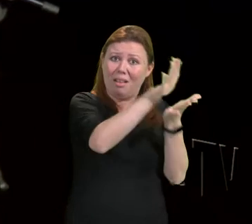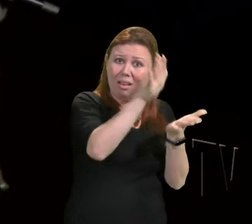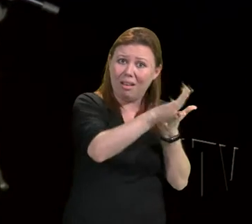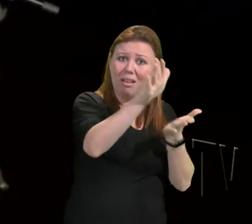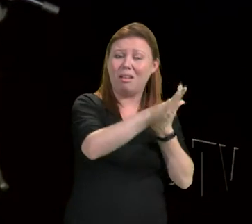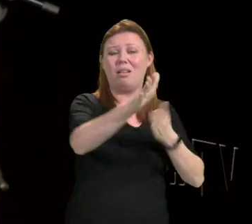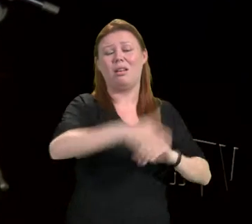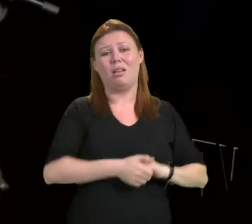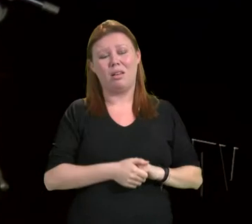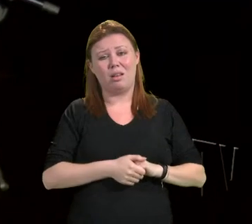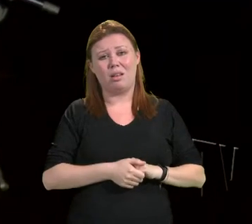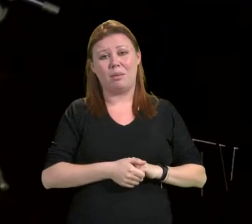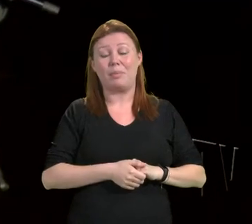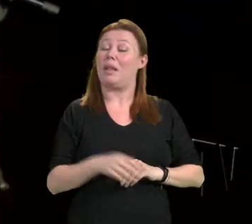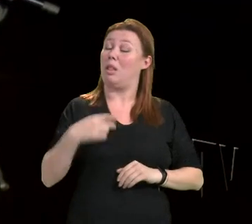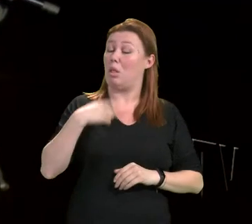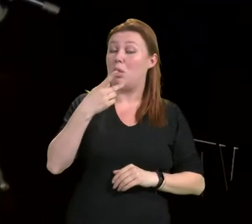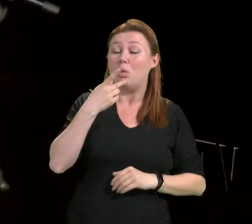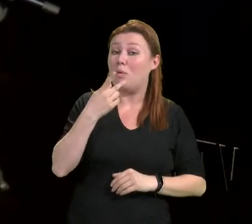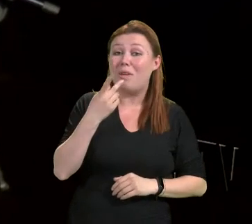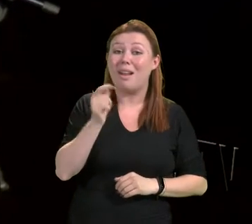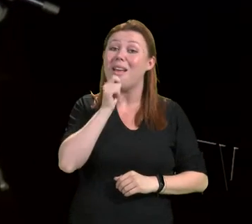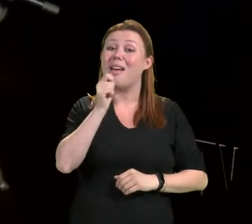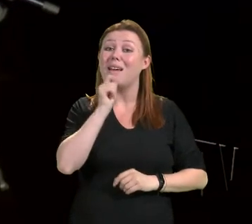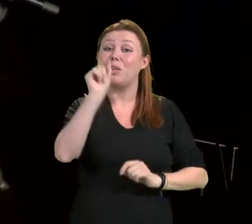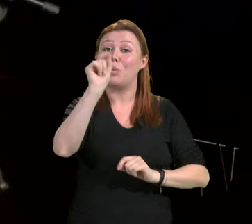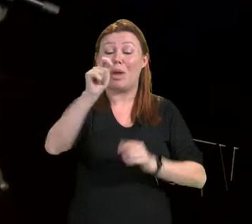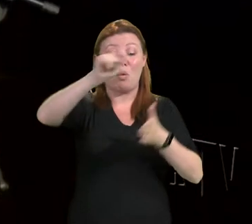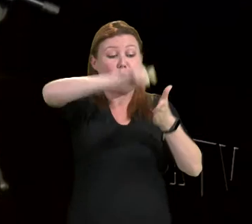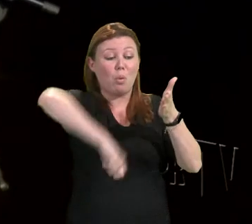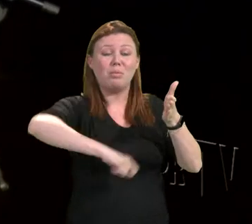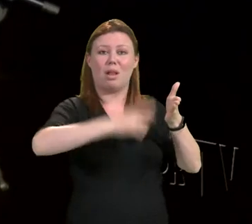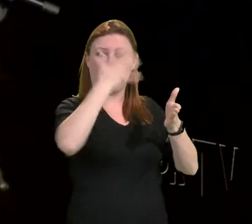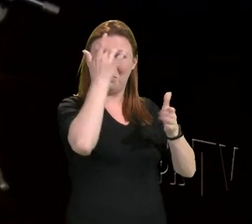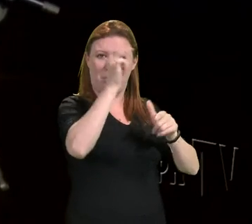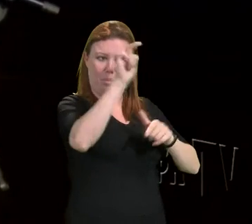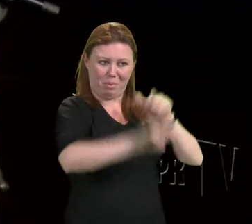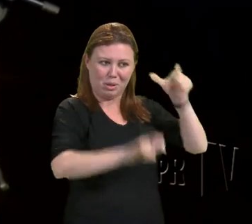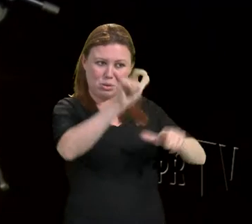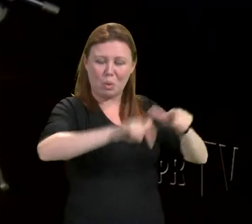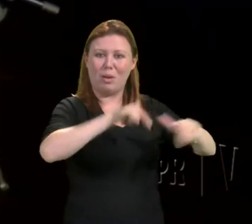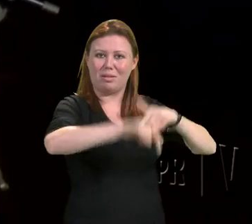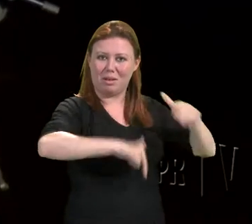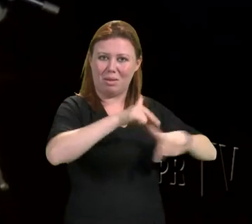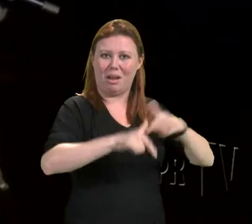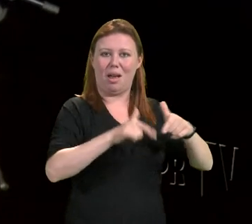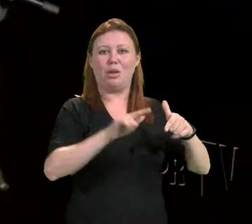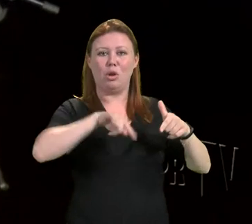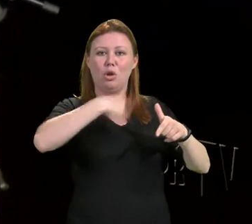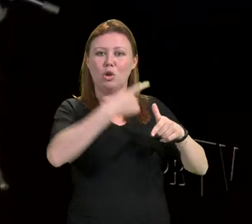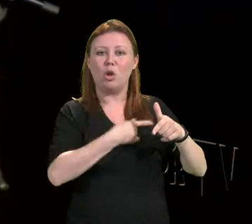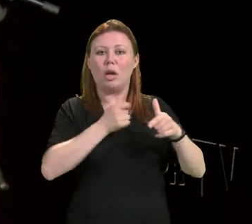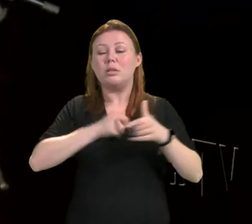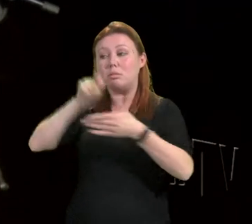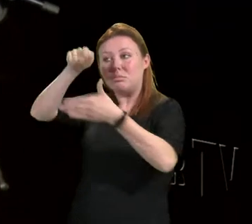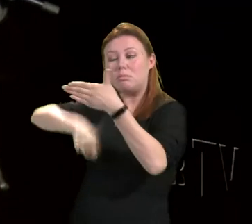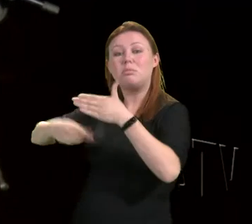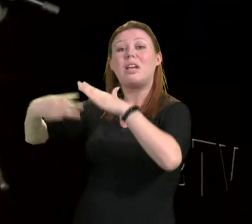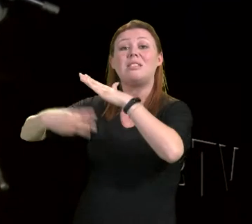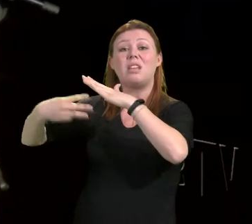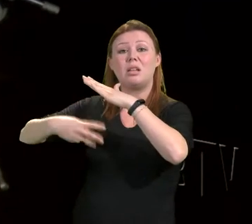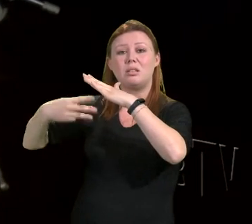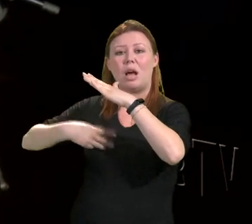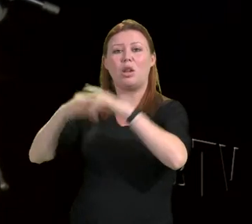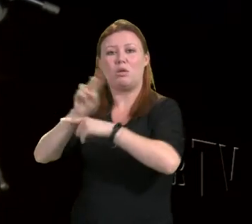Isso para não dizer que, como essas despesas são de contratos de serviços, que nós pactuamos com empresas terceirizadas,